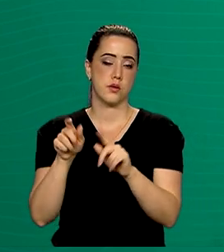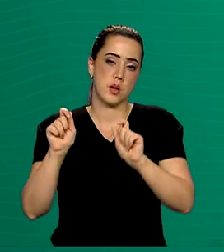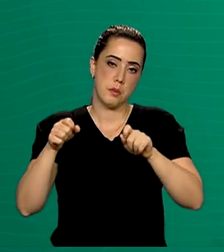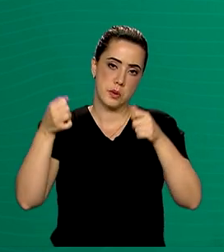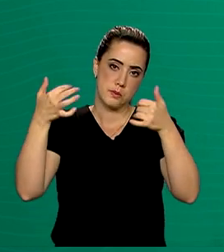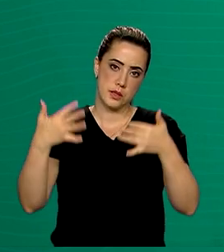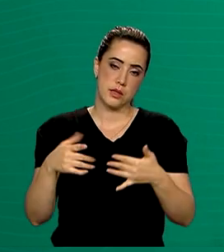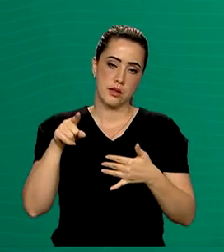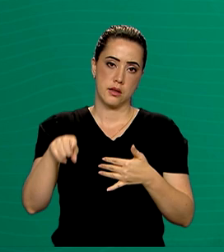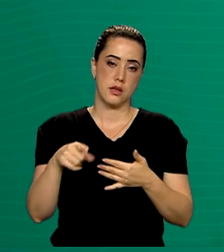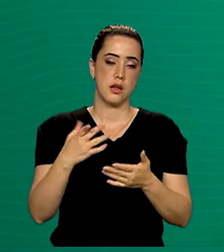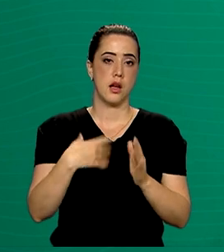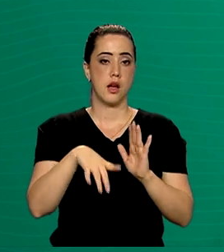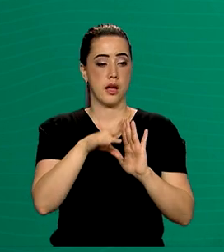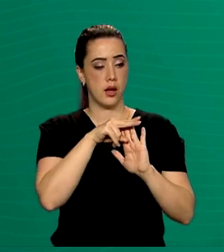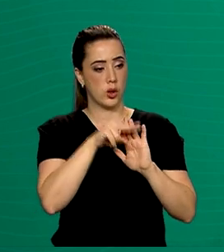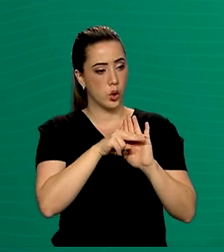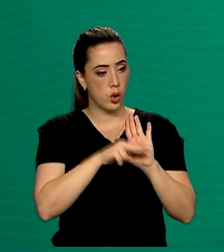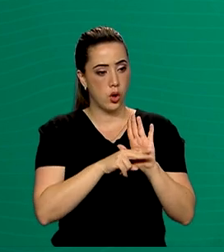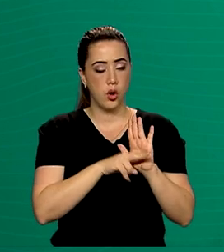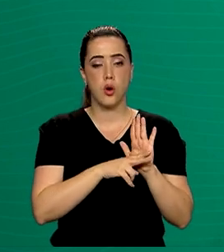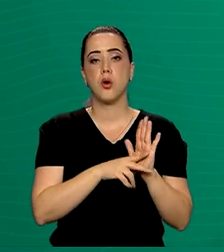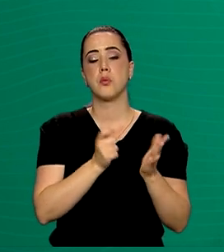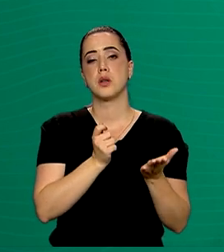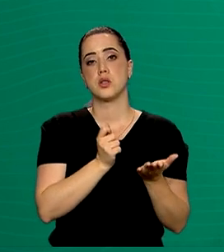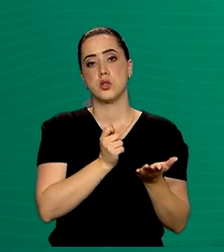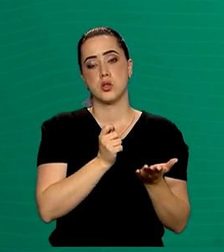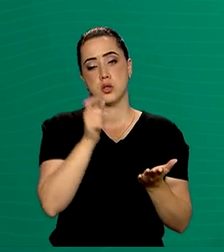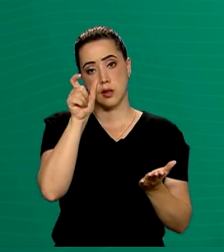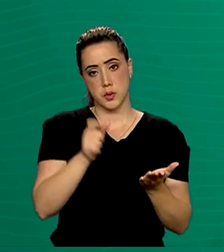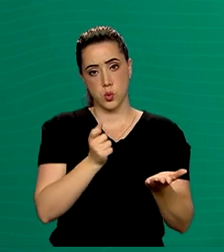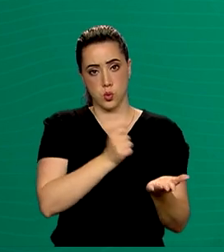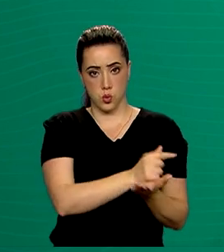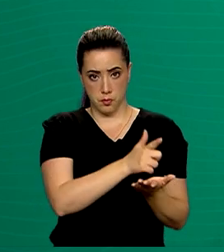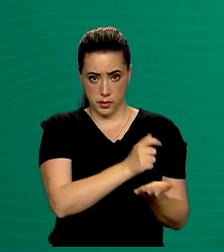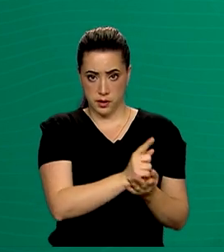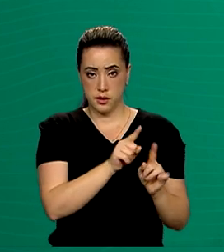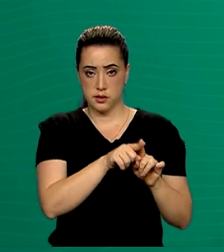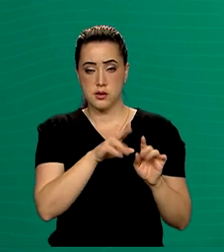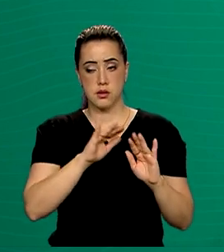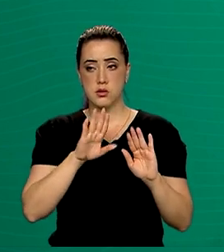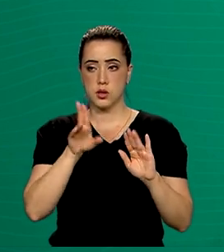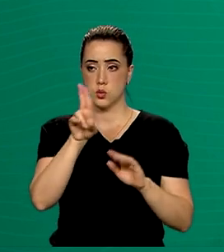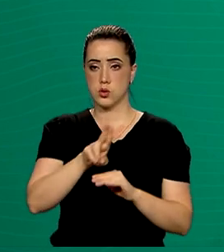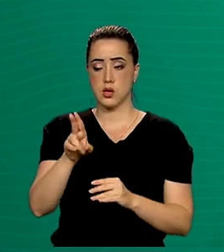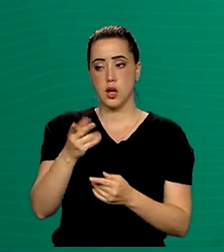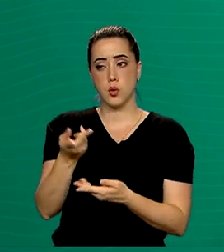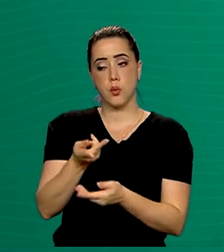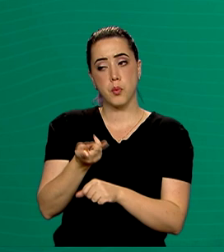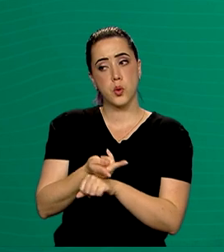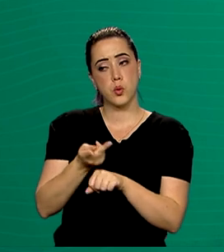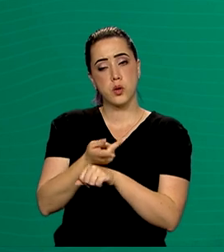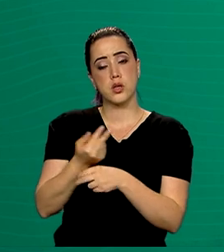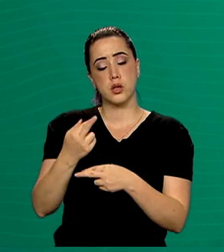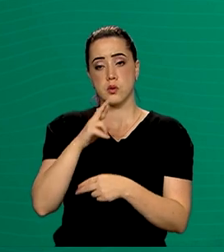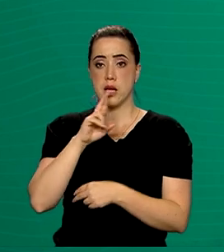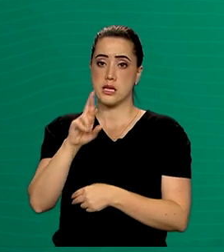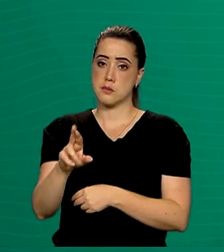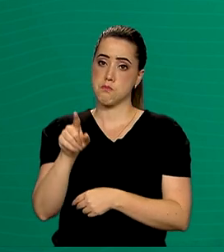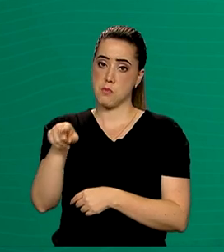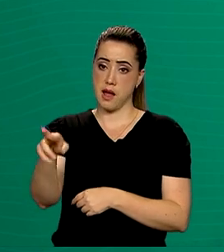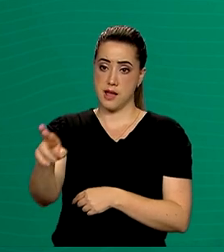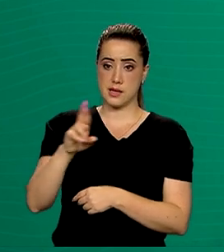afirmar que o Código de Defesa do Consumidor está sendo aplicado, tanto na dimensão de buscar uma solução, como também de punir a empresa,